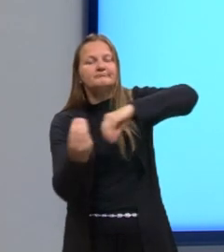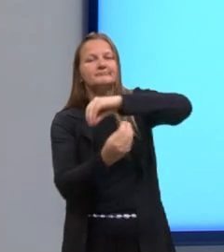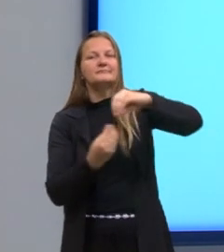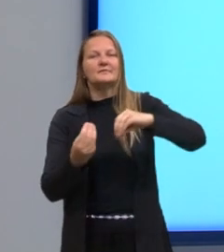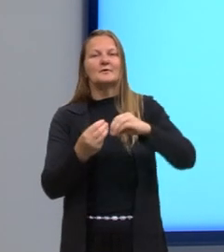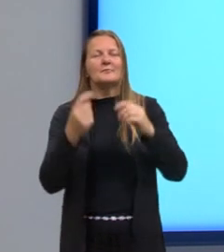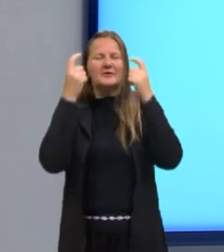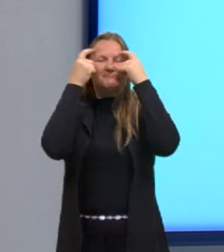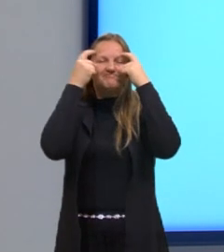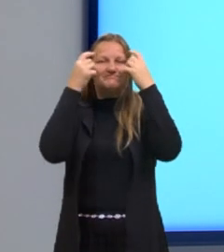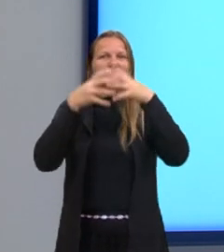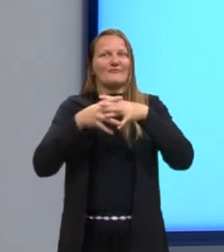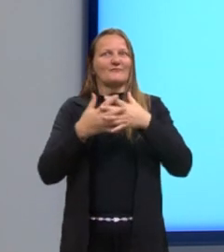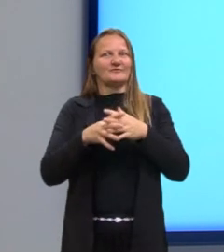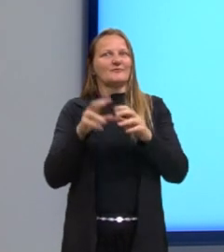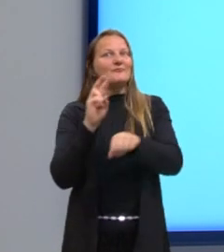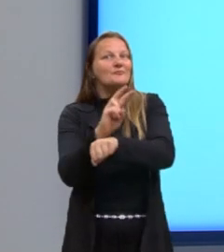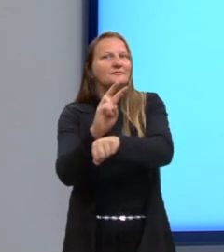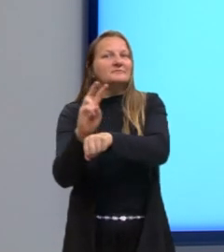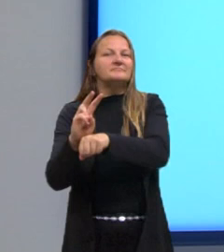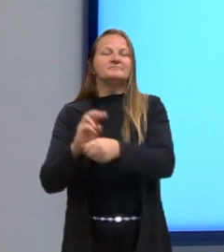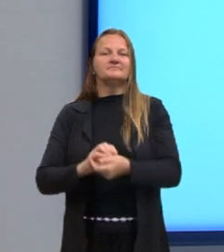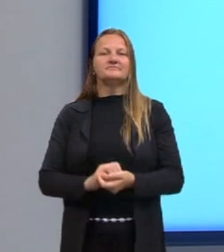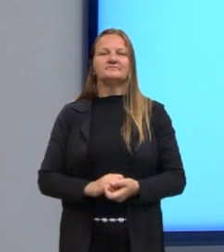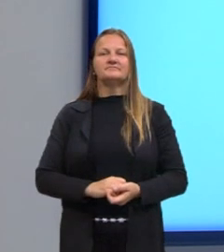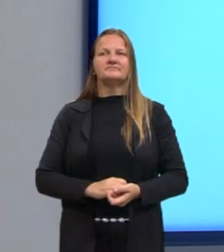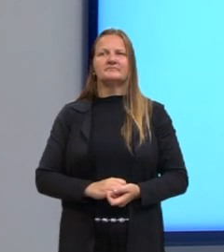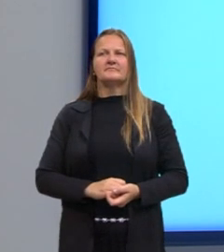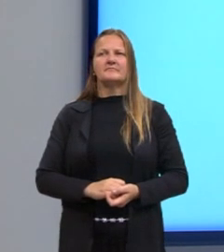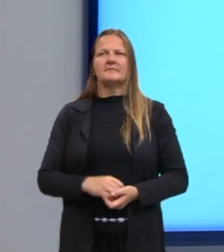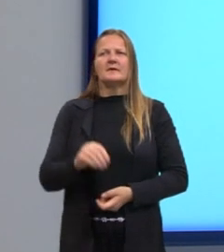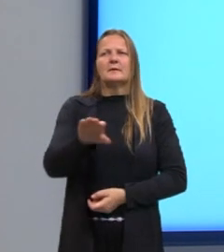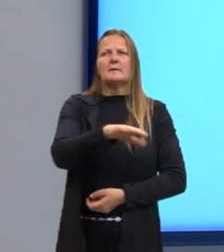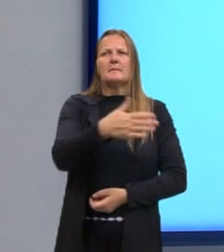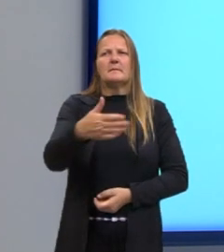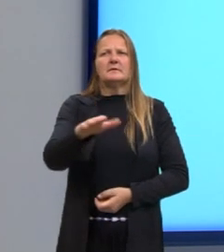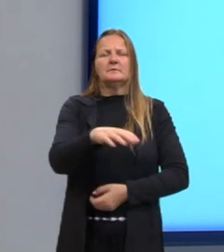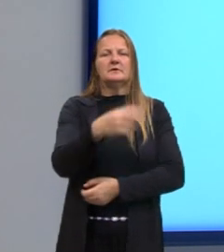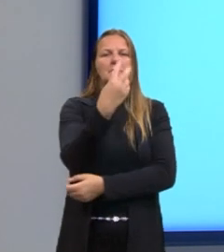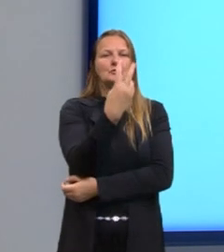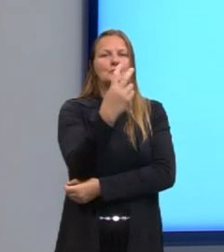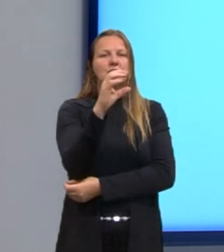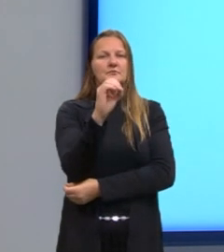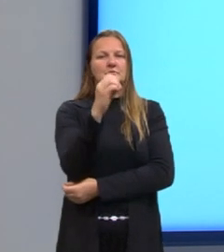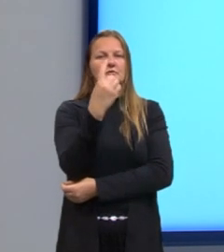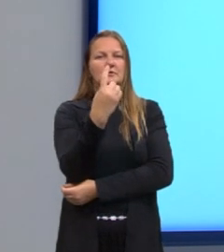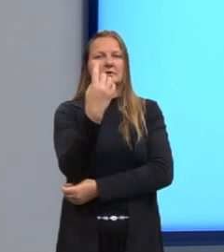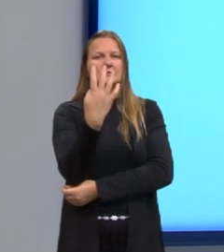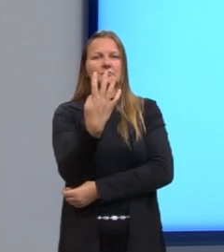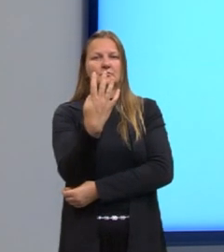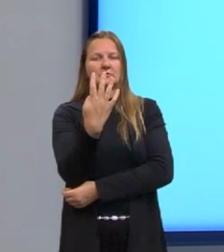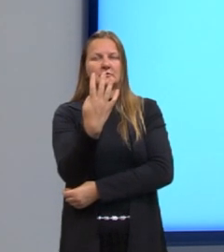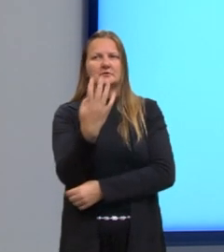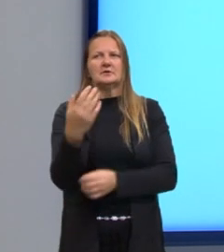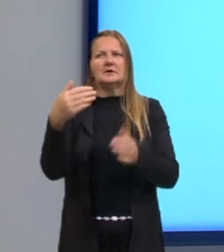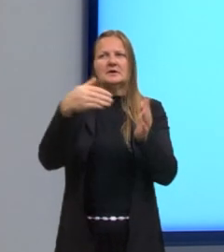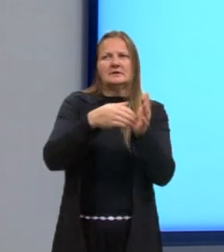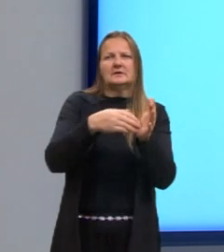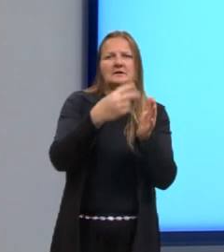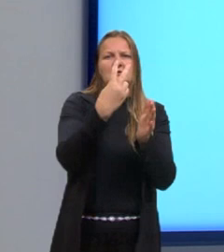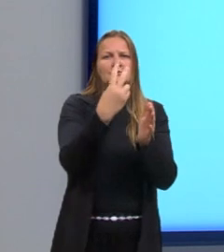embolar tudo na cabeça aí. Entre 2014 e